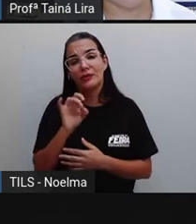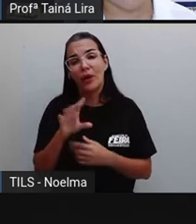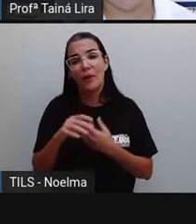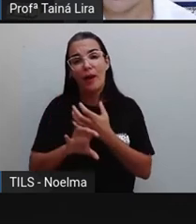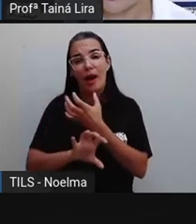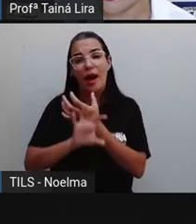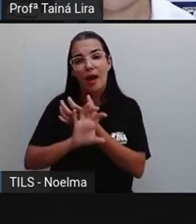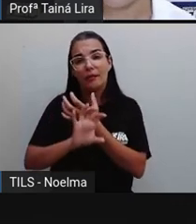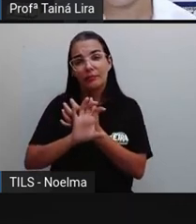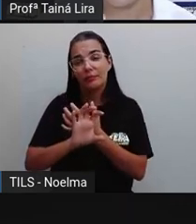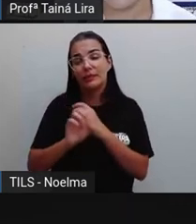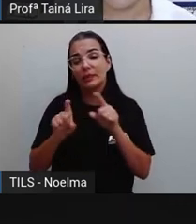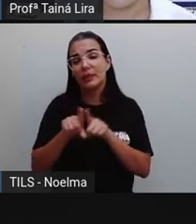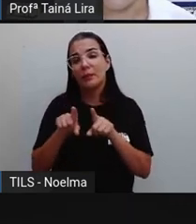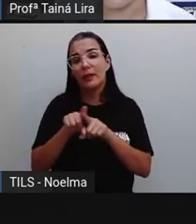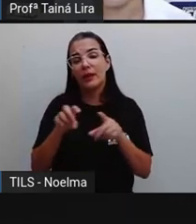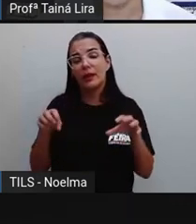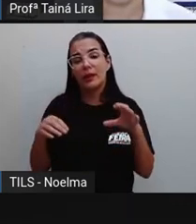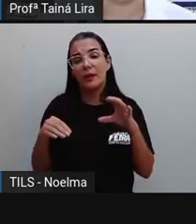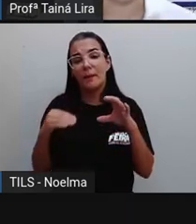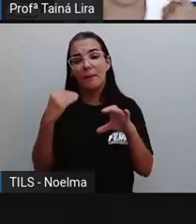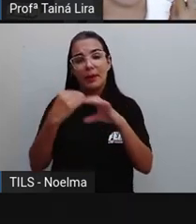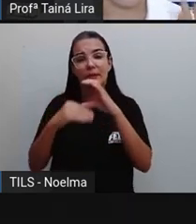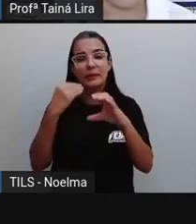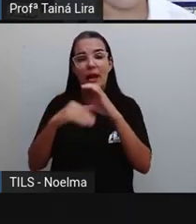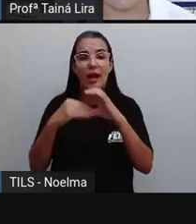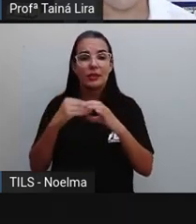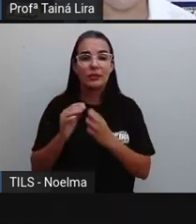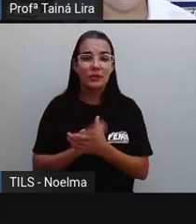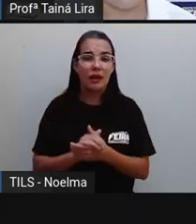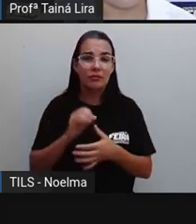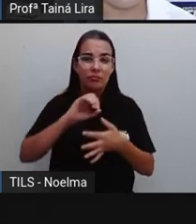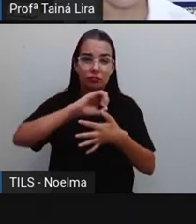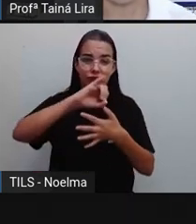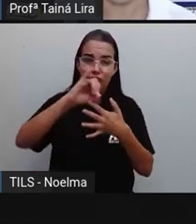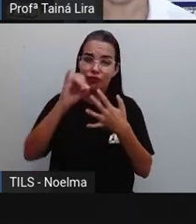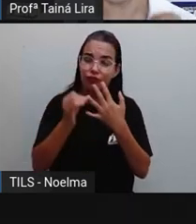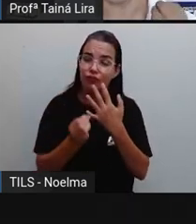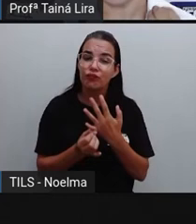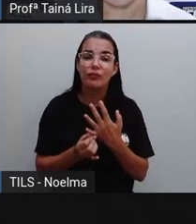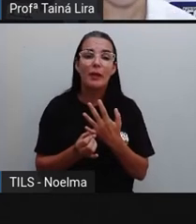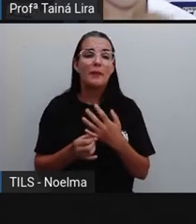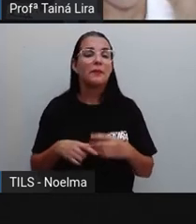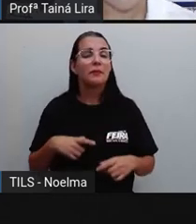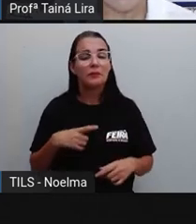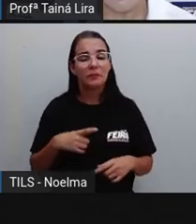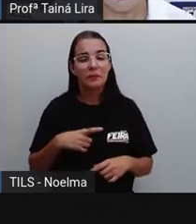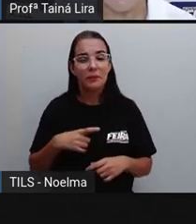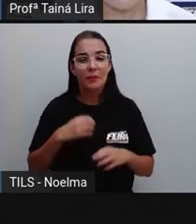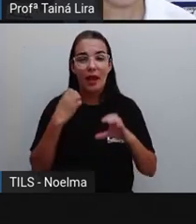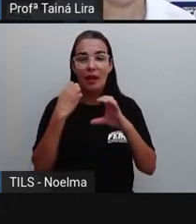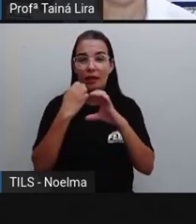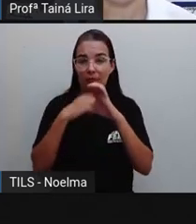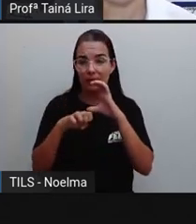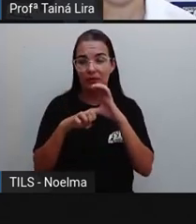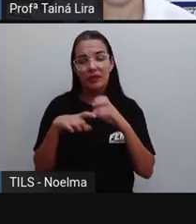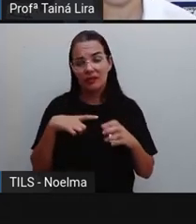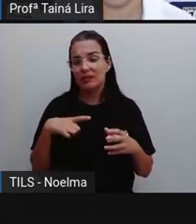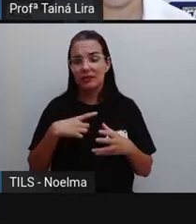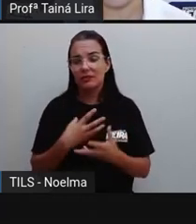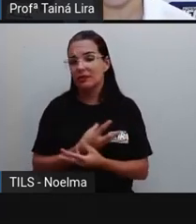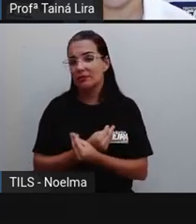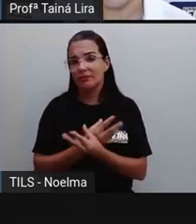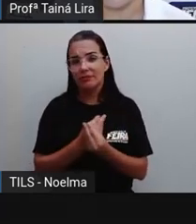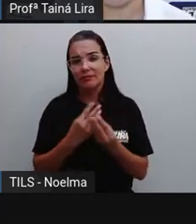aplicativos de mensagem, certo? Nós temos aí redes sociais, então o e-mail, então a gente